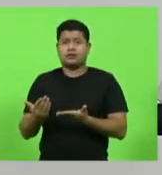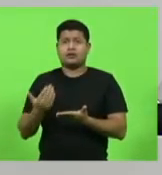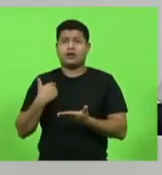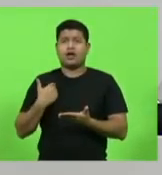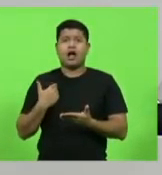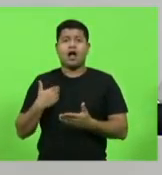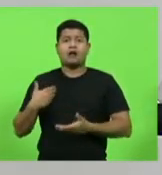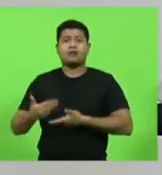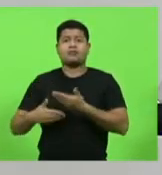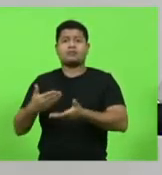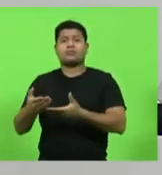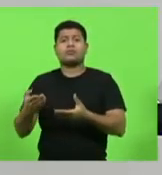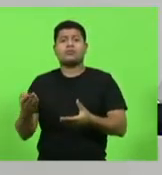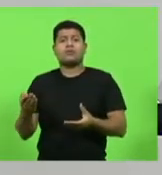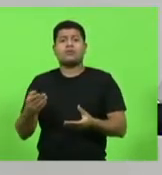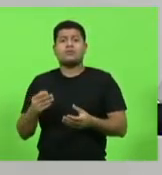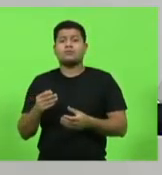no processo.